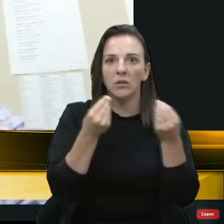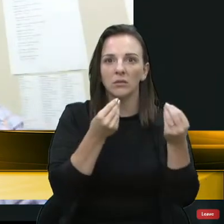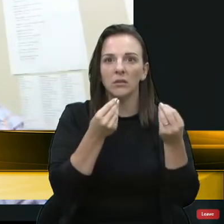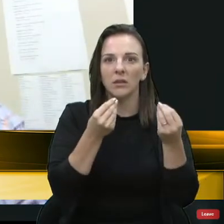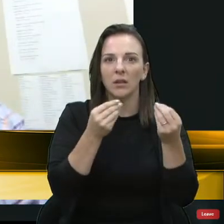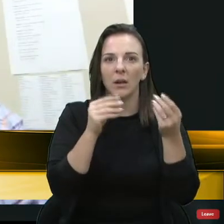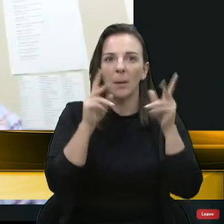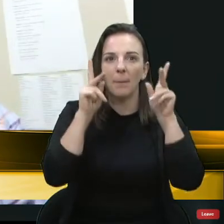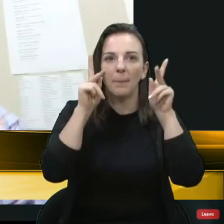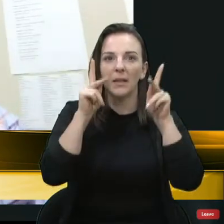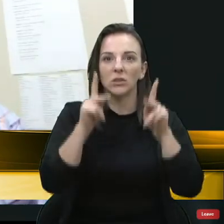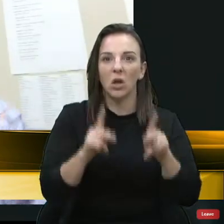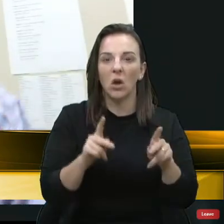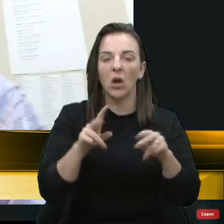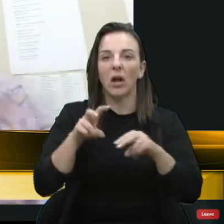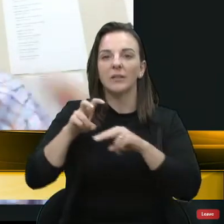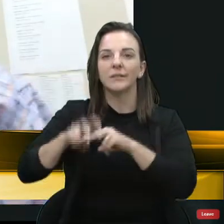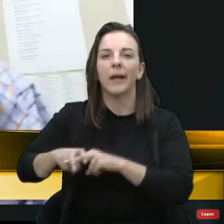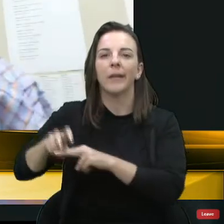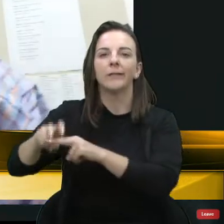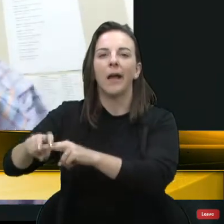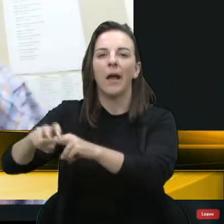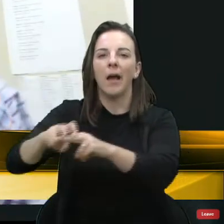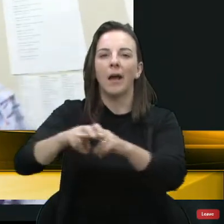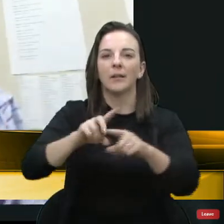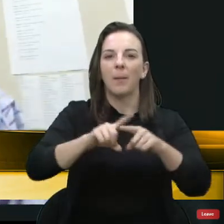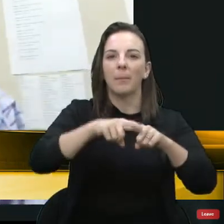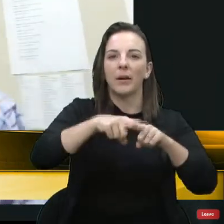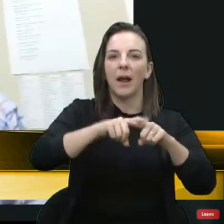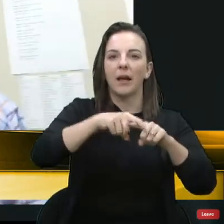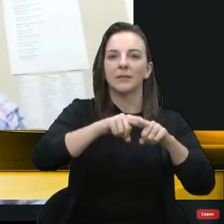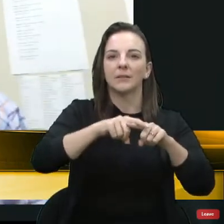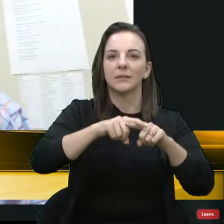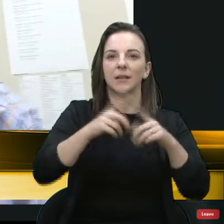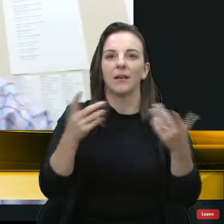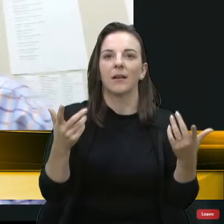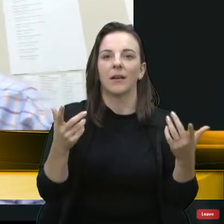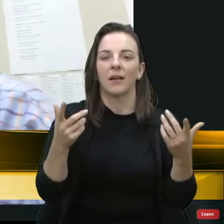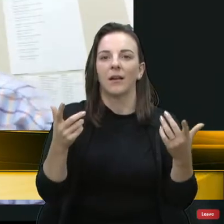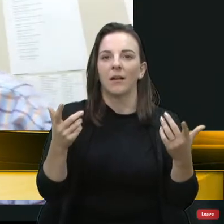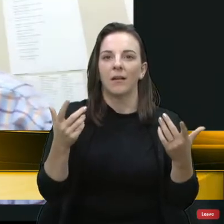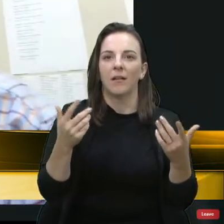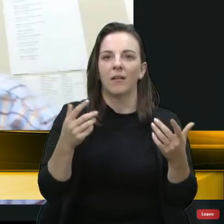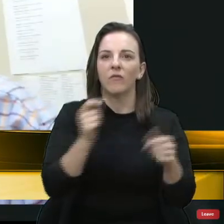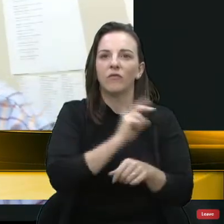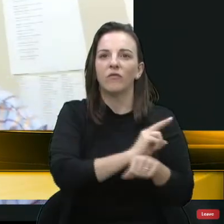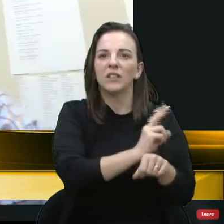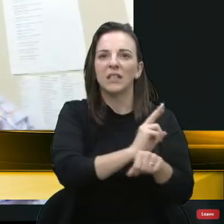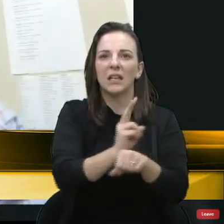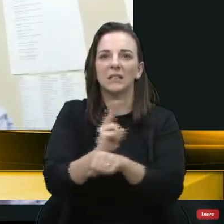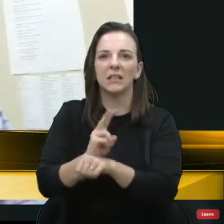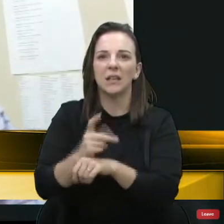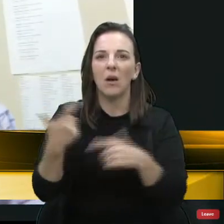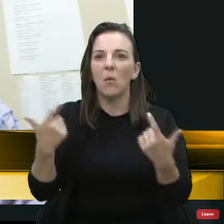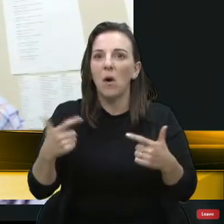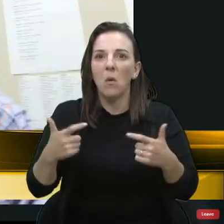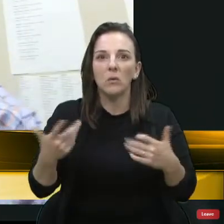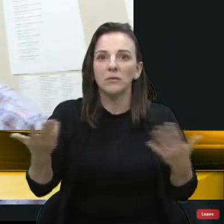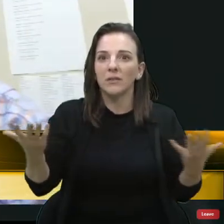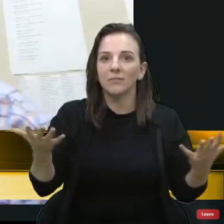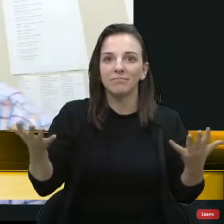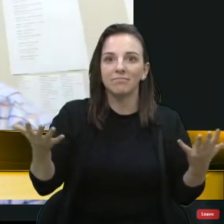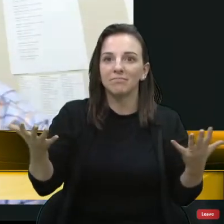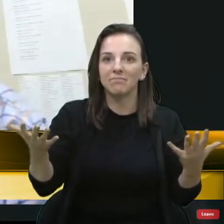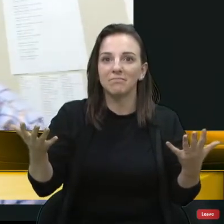o dia todo. A fiscalização, eu não sei onde é que está, né? Quando você olha o transporte coletivo em Caxias, eles